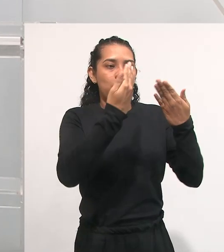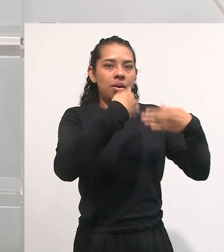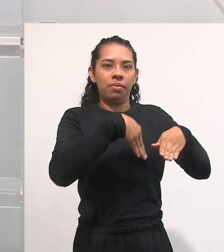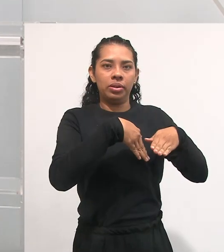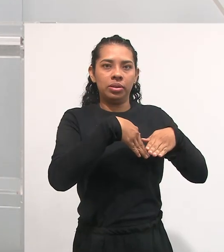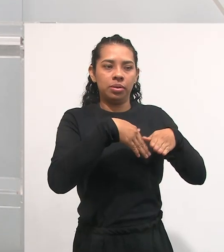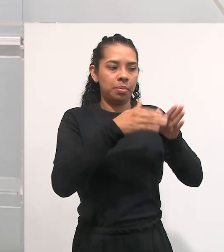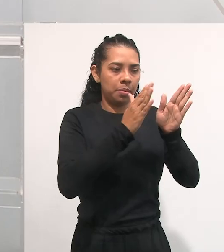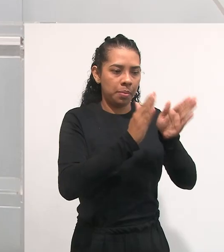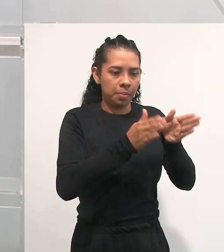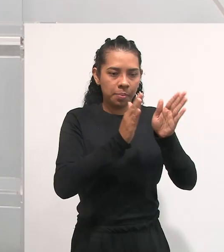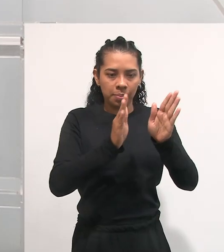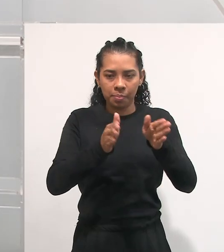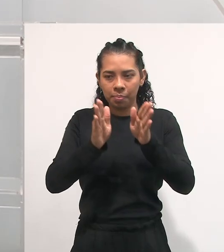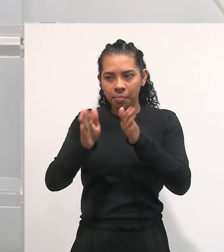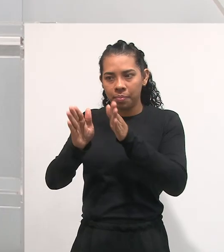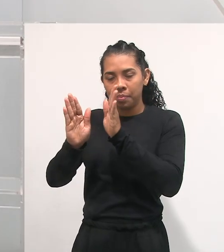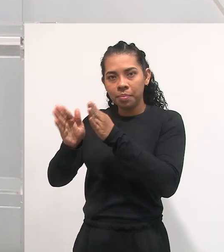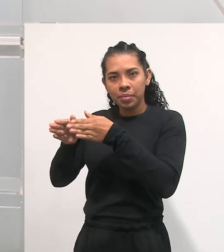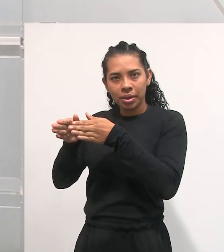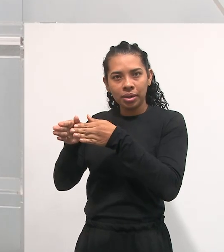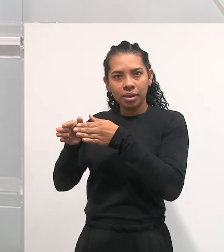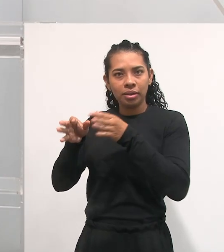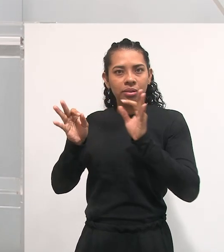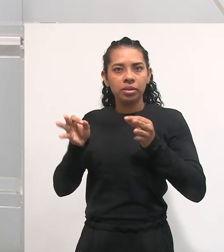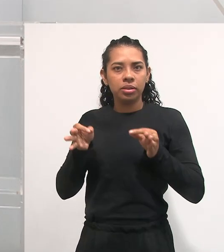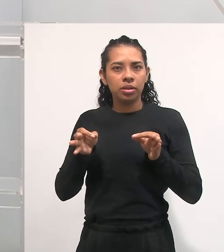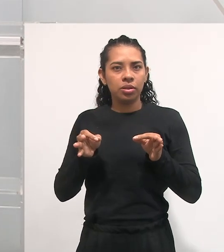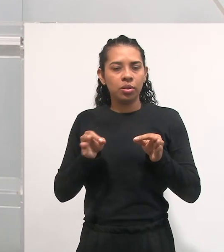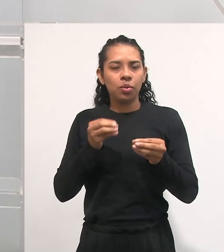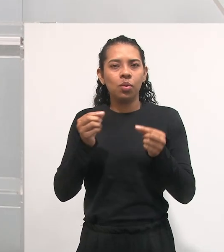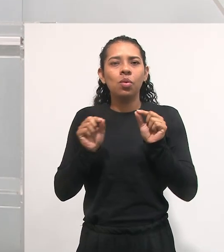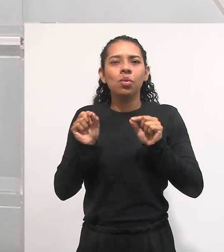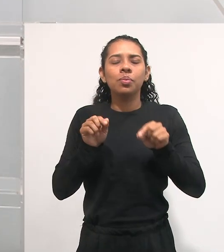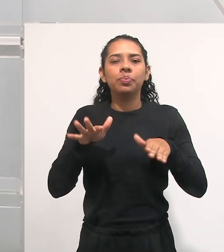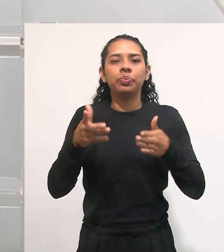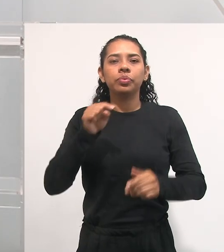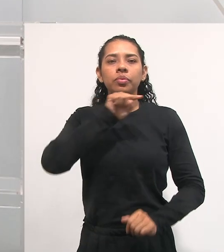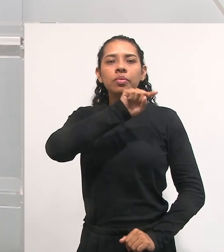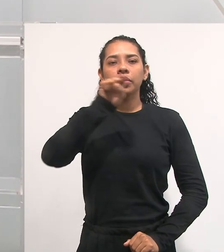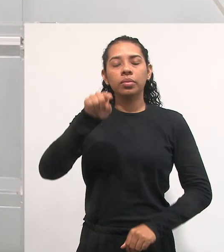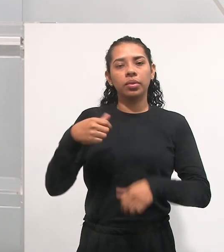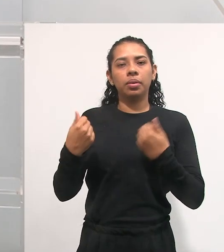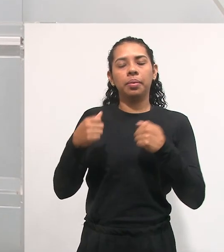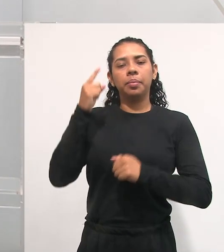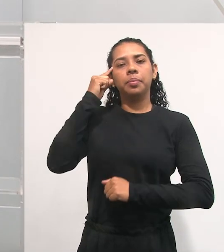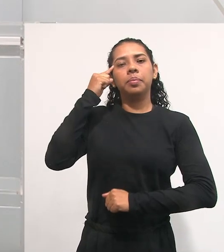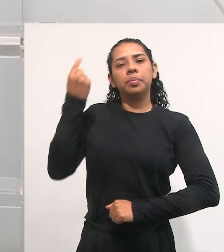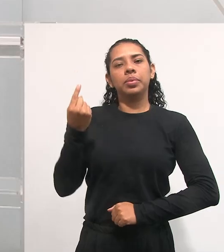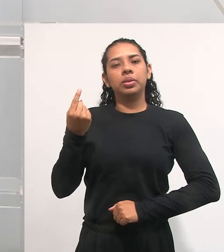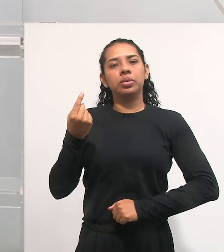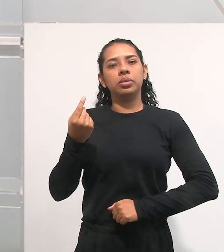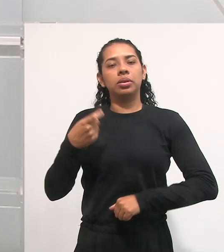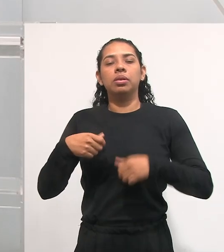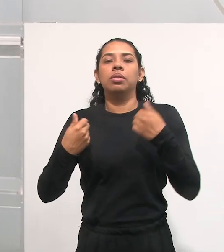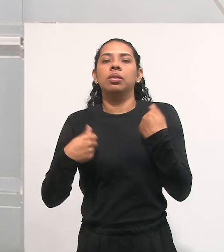realizar essa atividade? O que você acha que devia ser feito para o elefante?